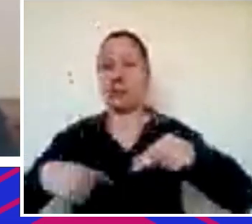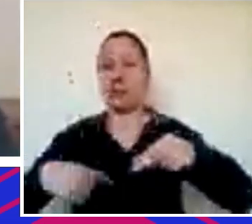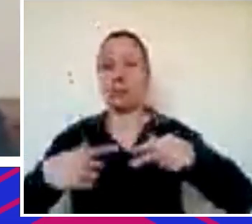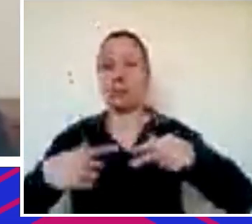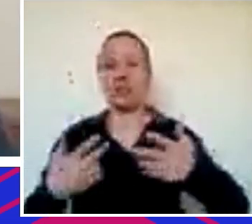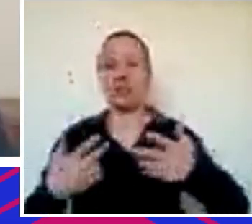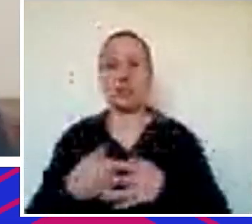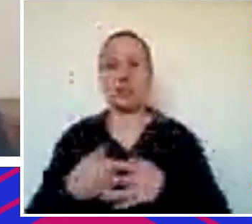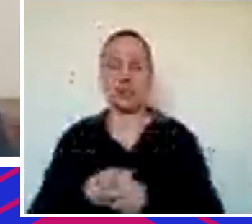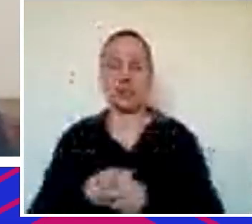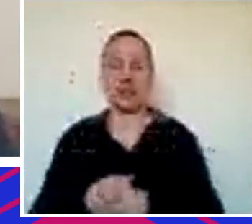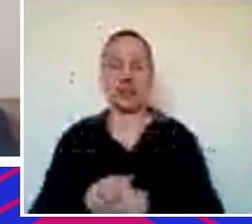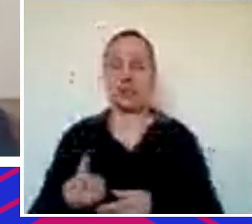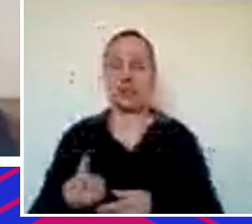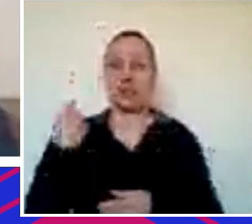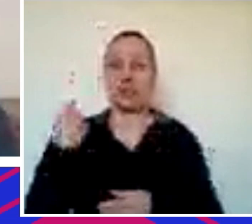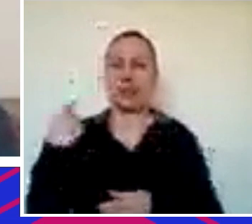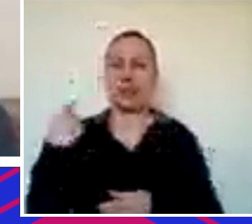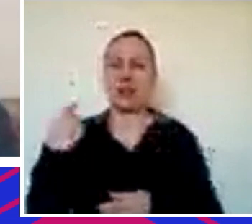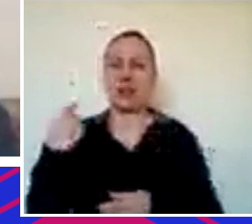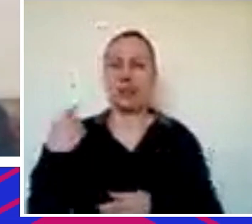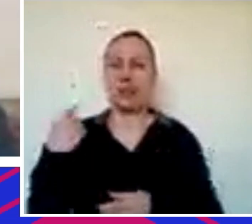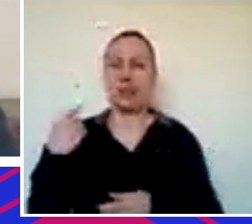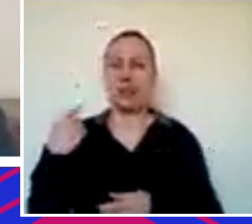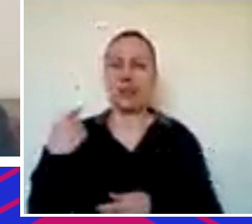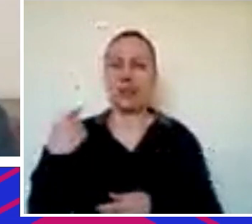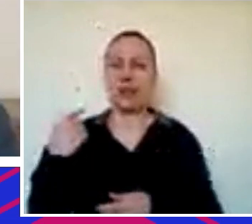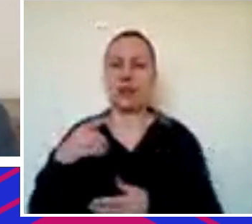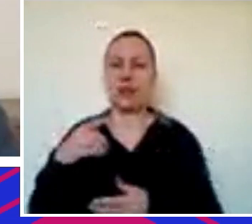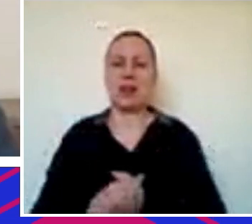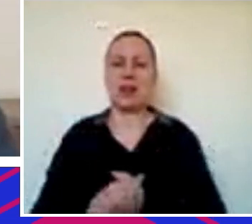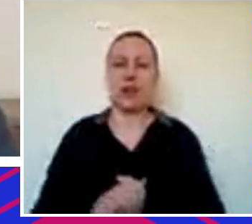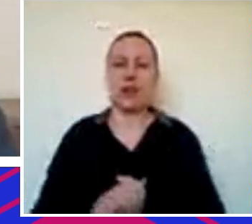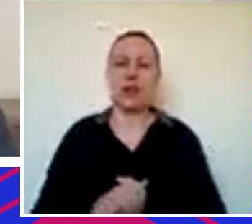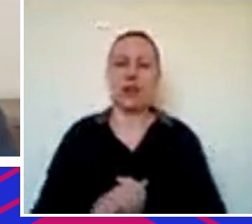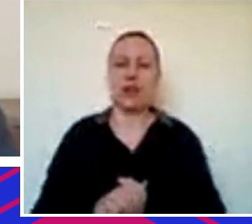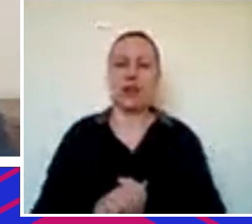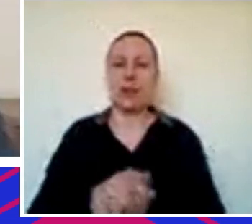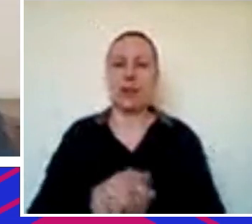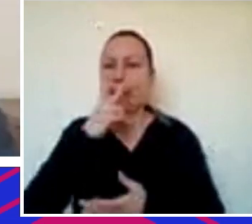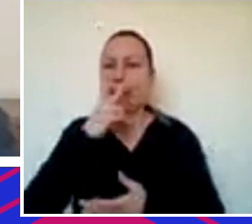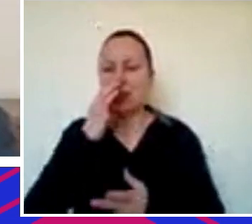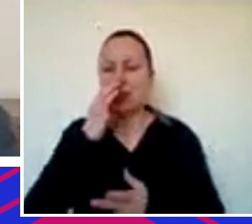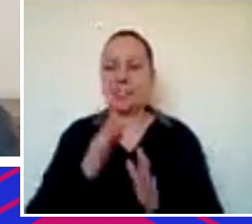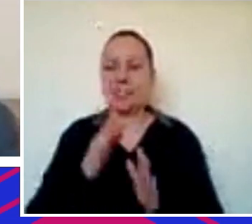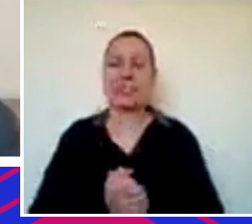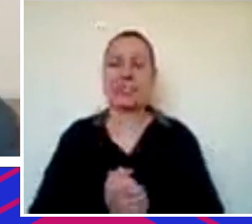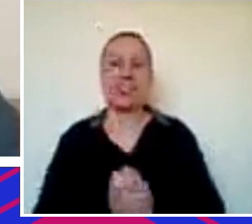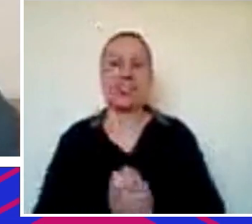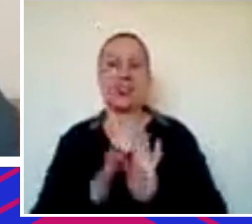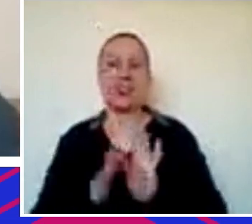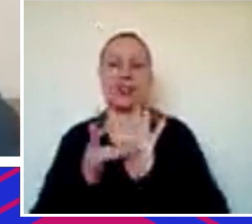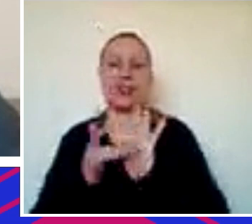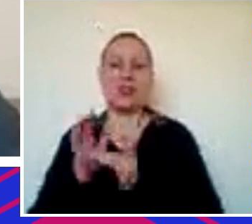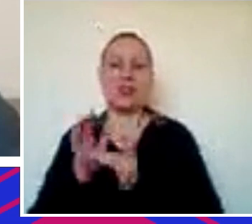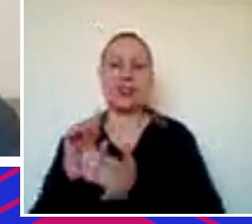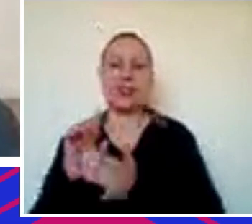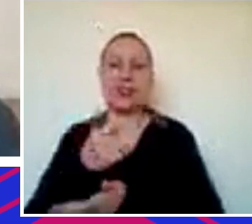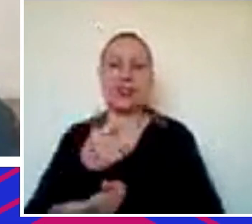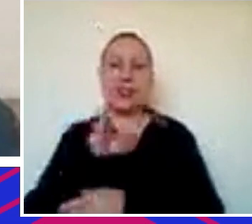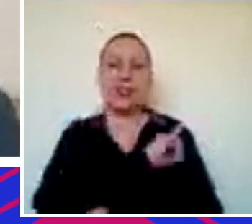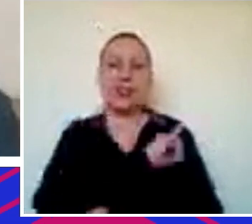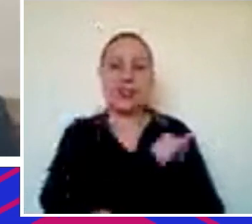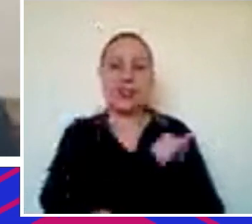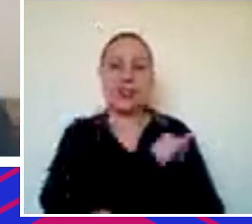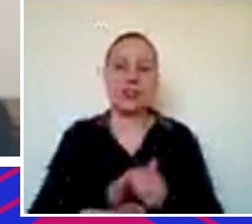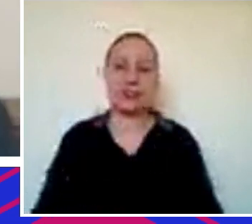áurea lá do Cristo decolando do Rio na capa da The Economist então assim antes da gente conseguir